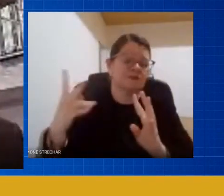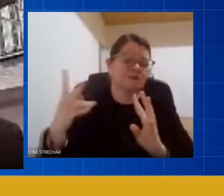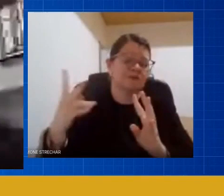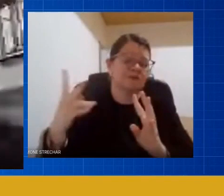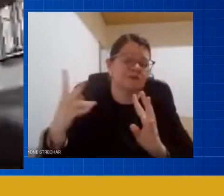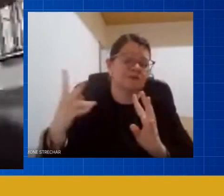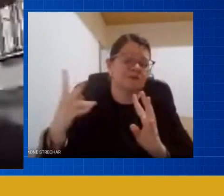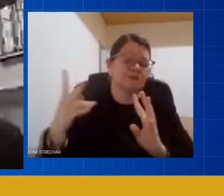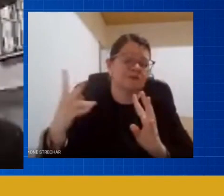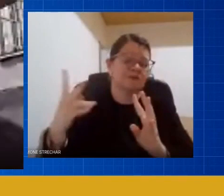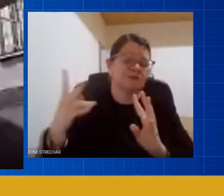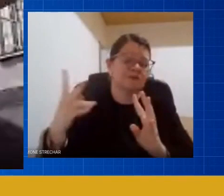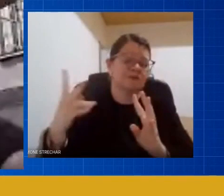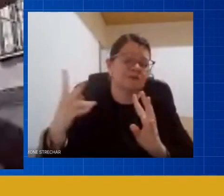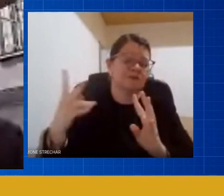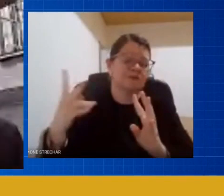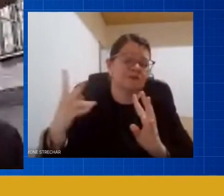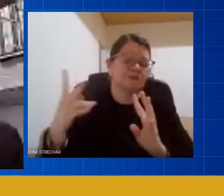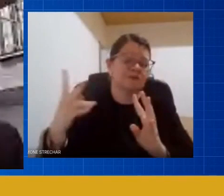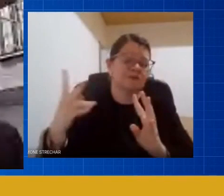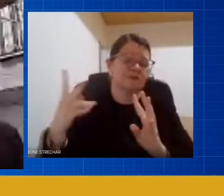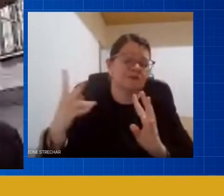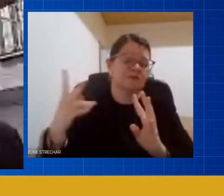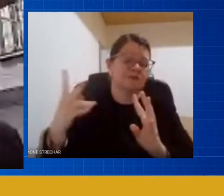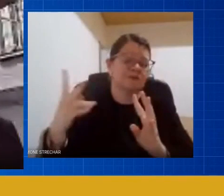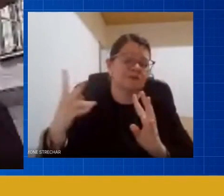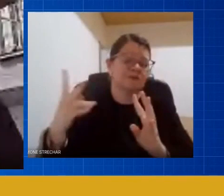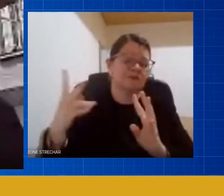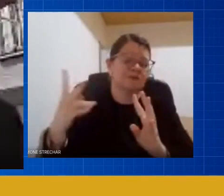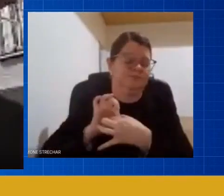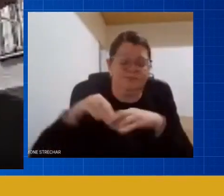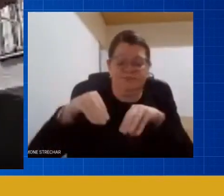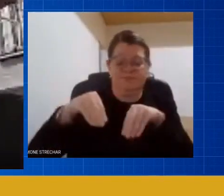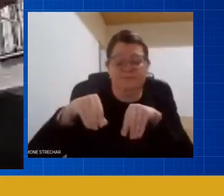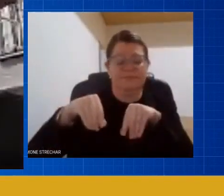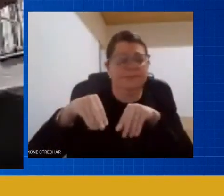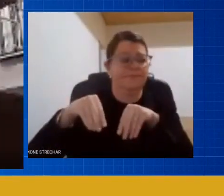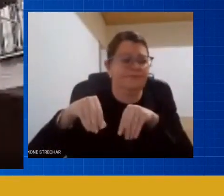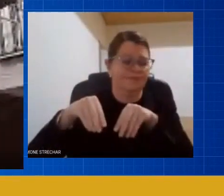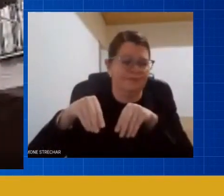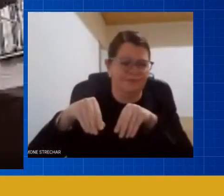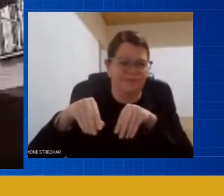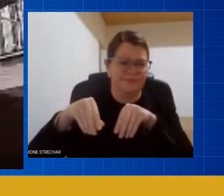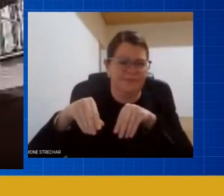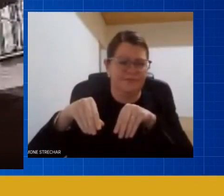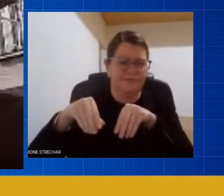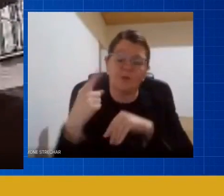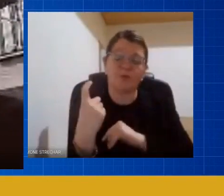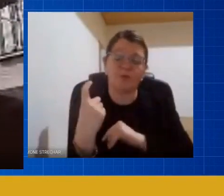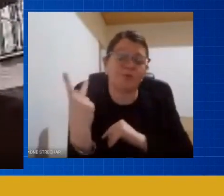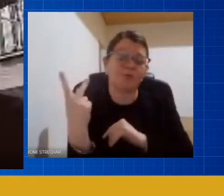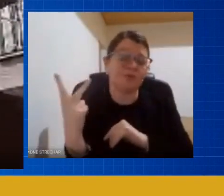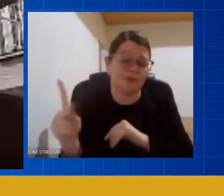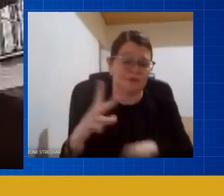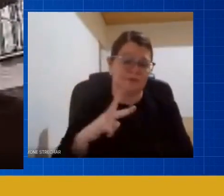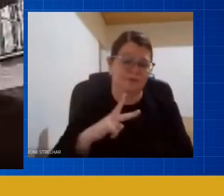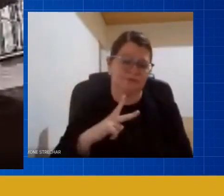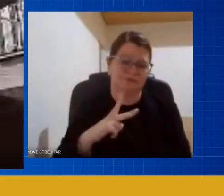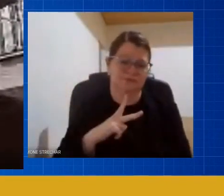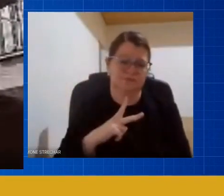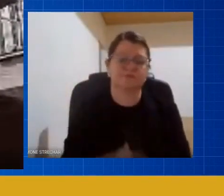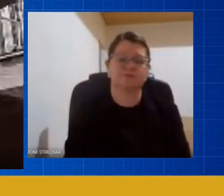para desenvolver uma relação com aquela areia naquele momento não pode ser algo único então assim